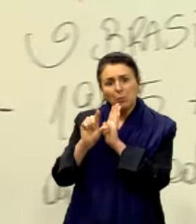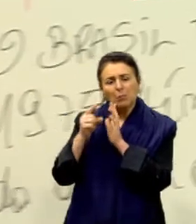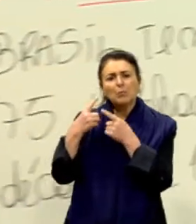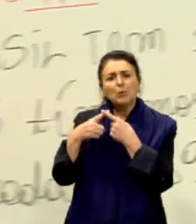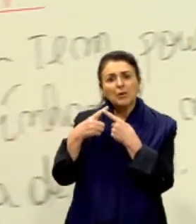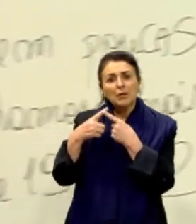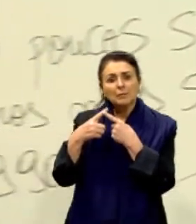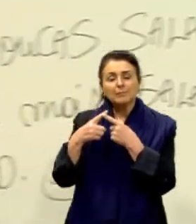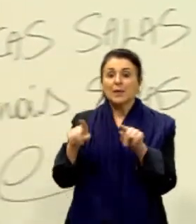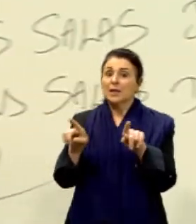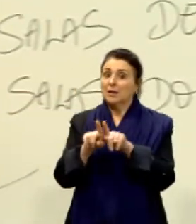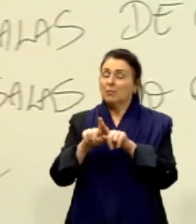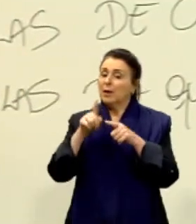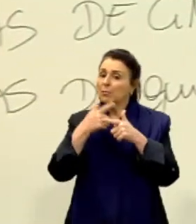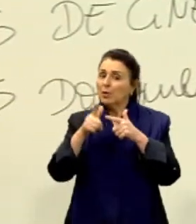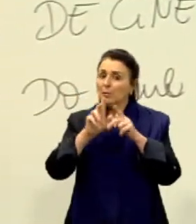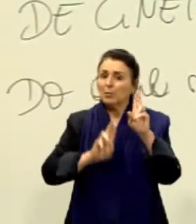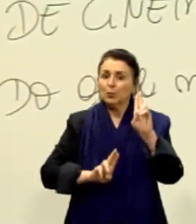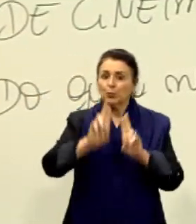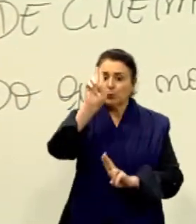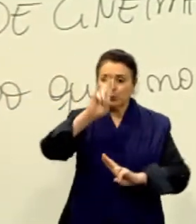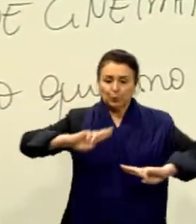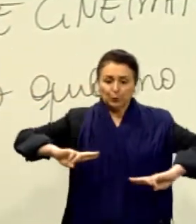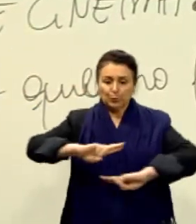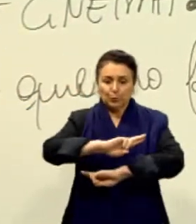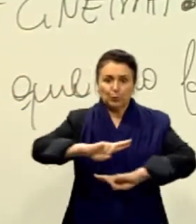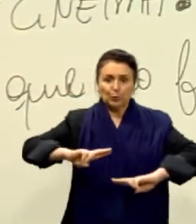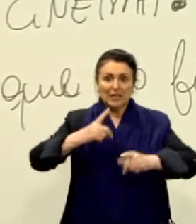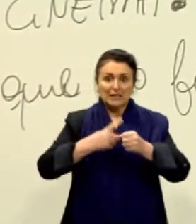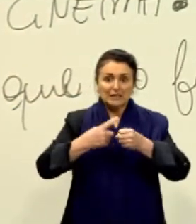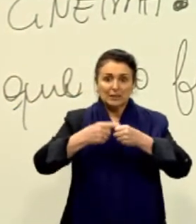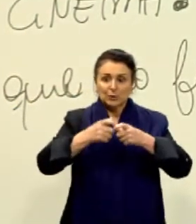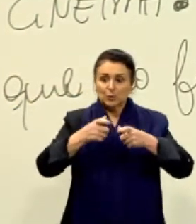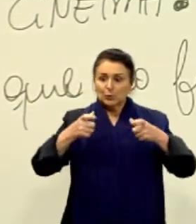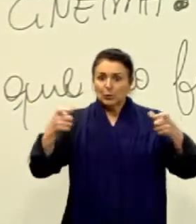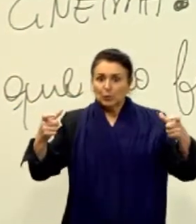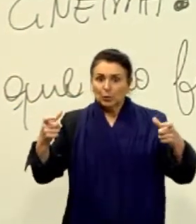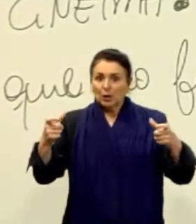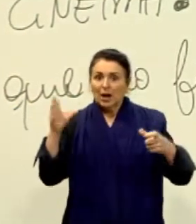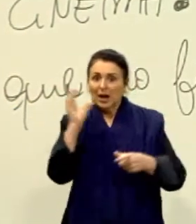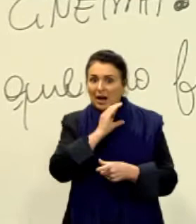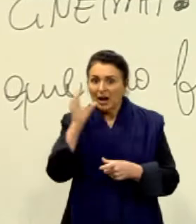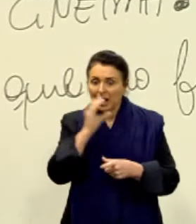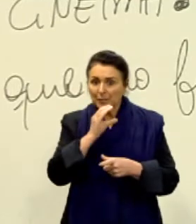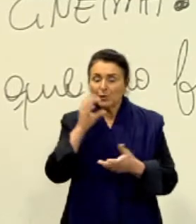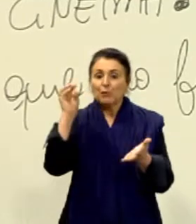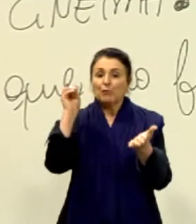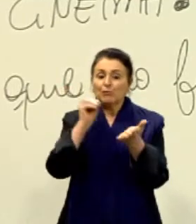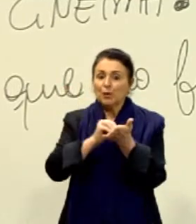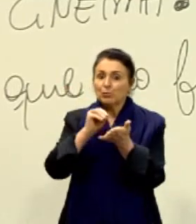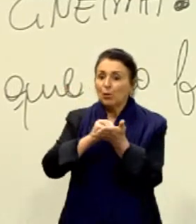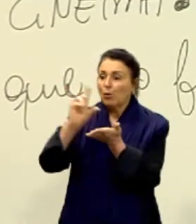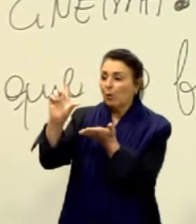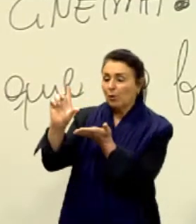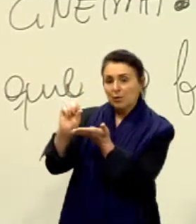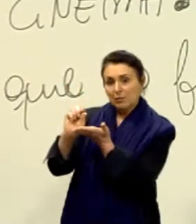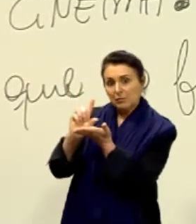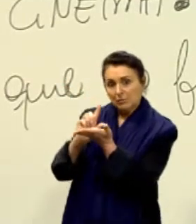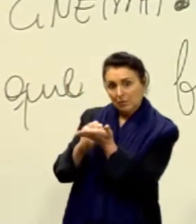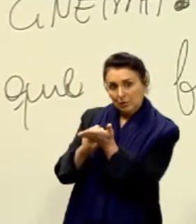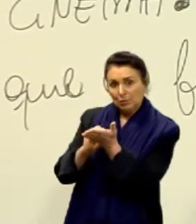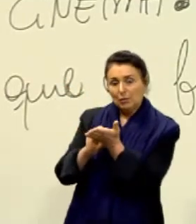urbanização acelerada e a falta de investimentos em infraestrutura urbana, está